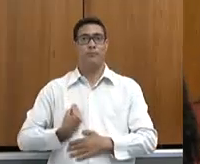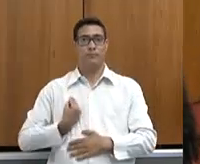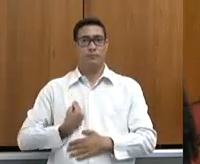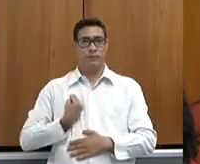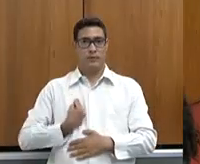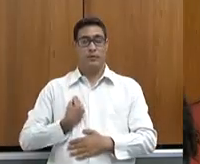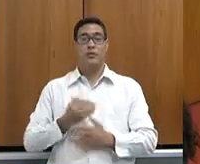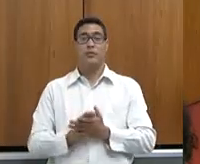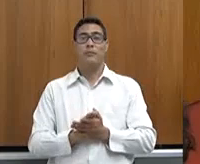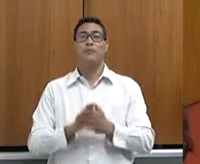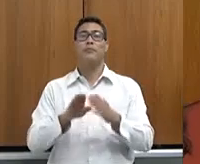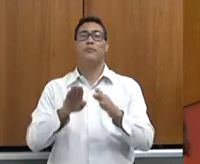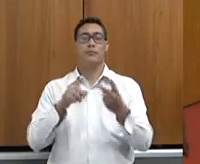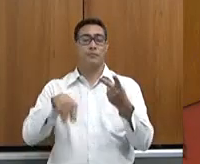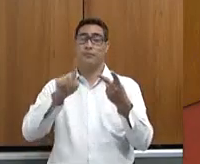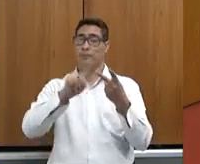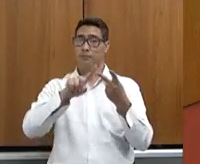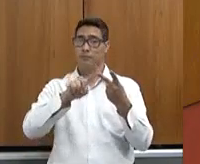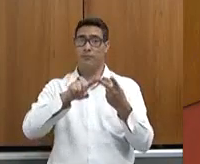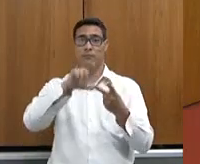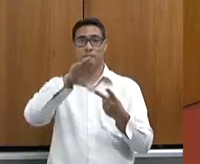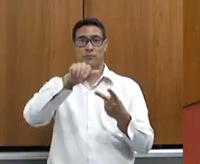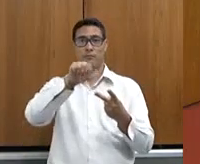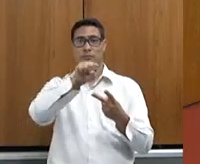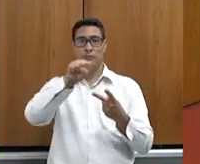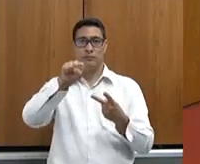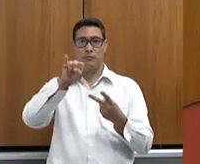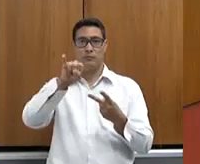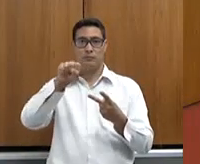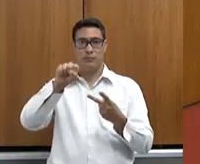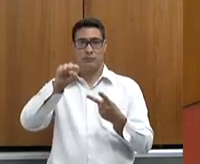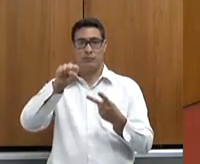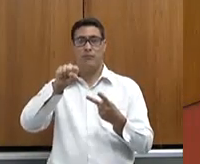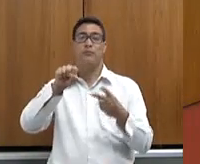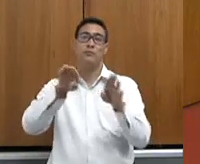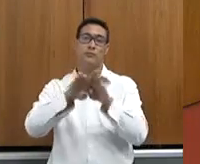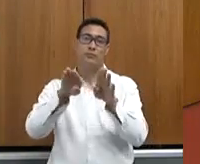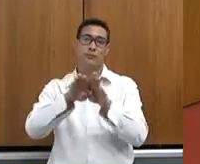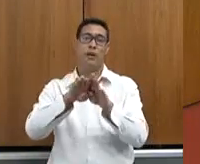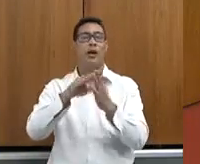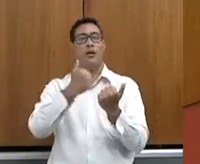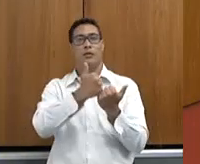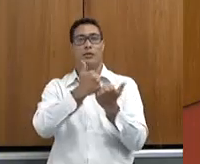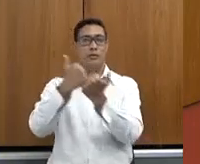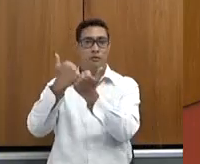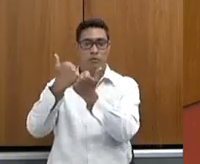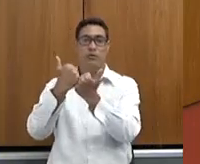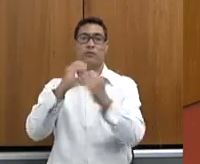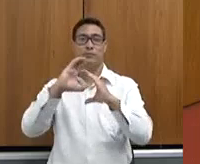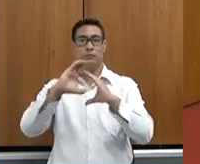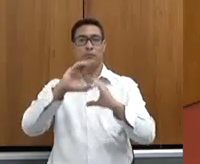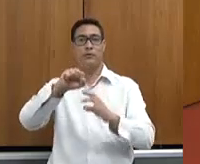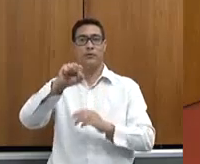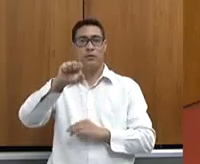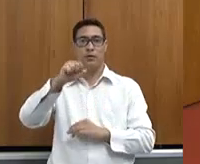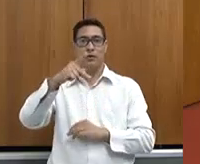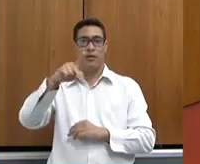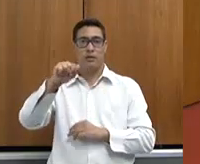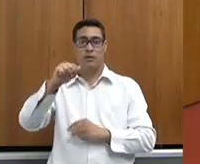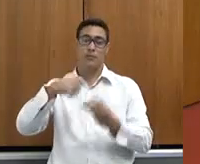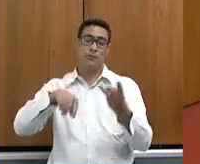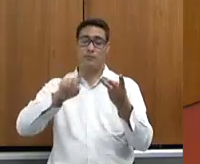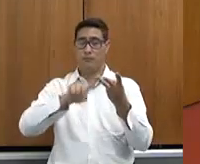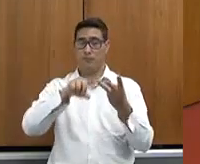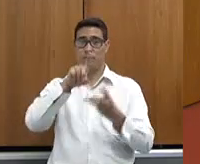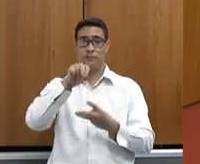Senhora Cássia Fernandes, assessora de Comunicação da CEAPA. Senhor Daniel Dias,